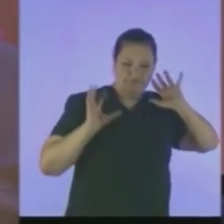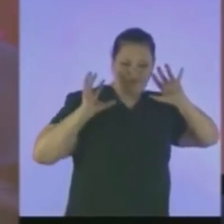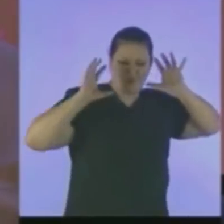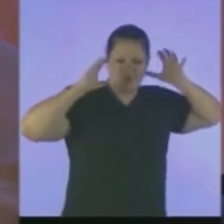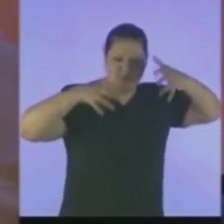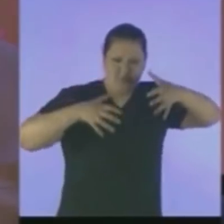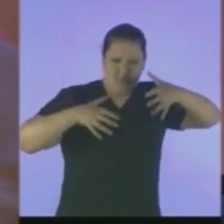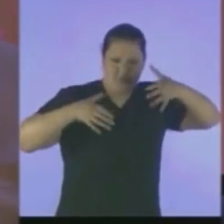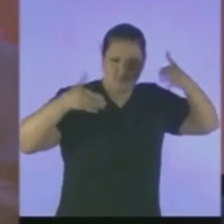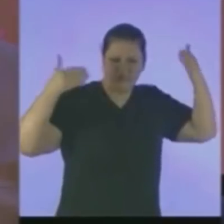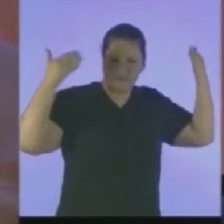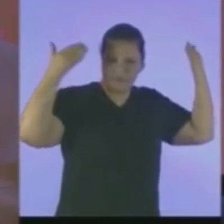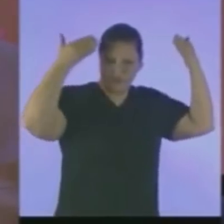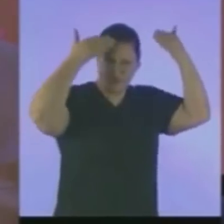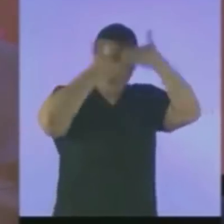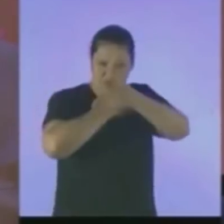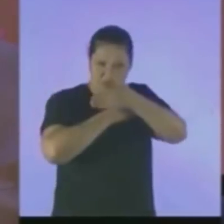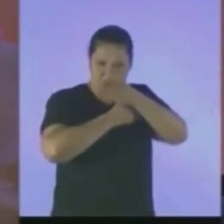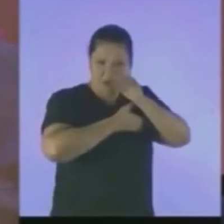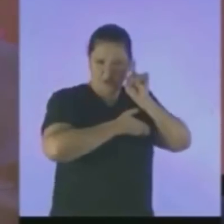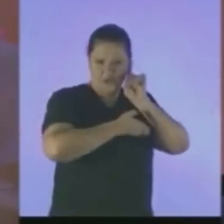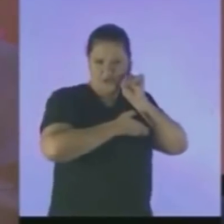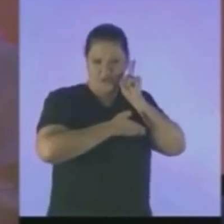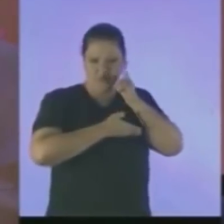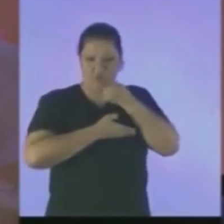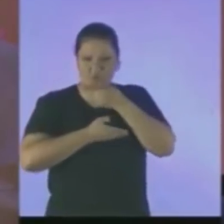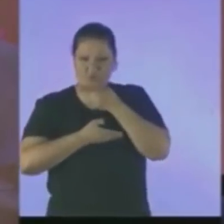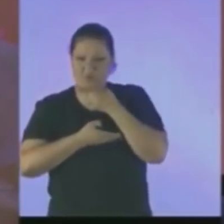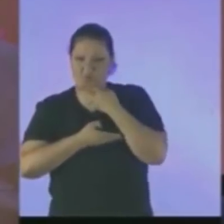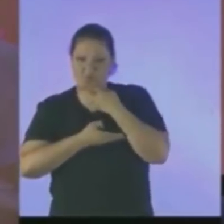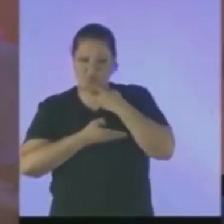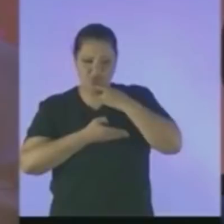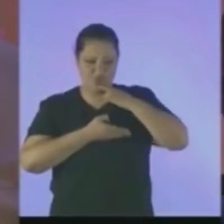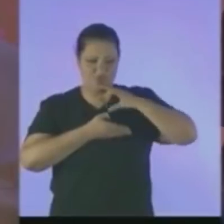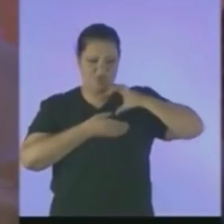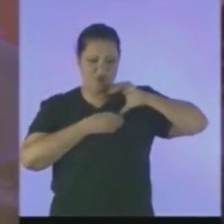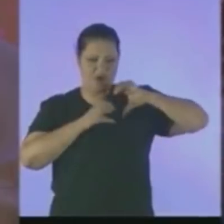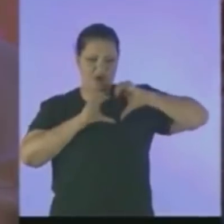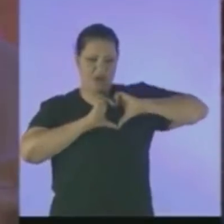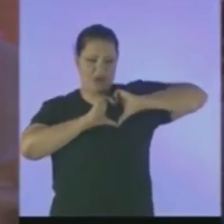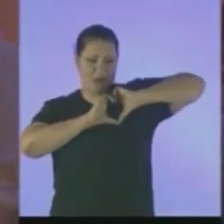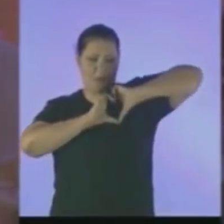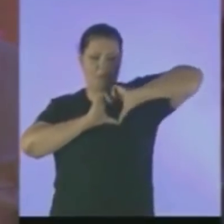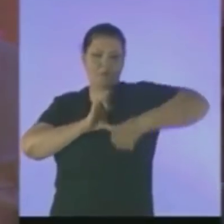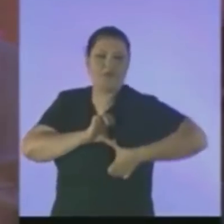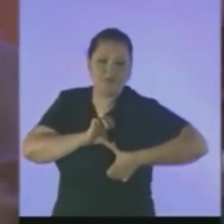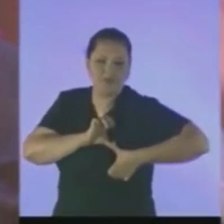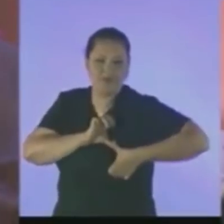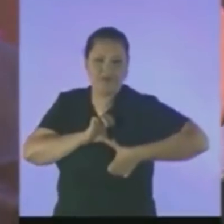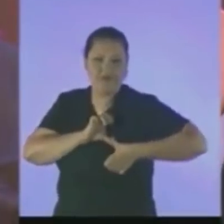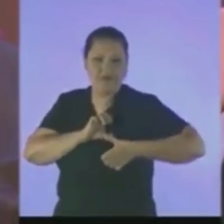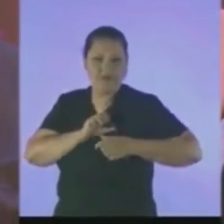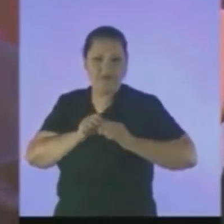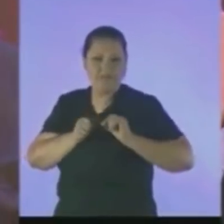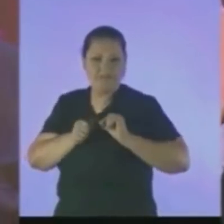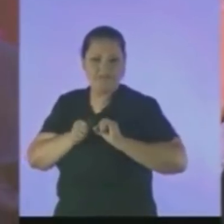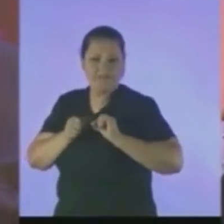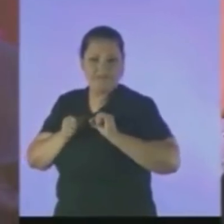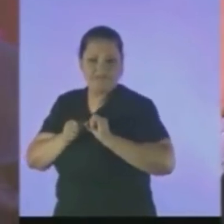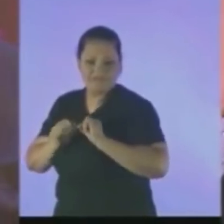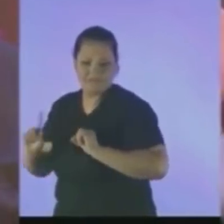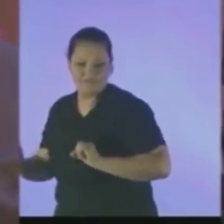De coração Tajado E faça O seu Passeio Na terra